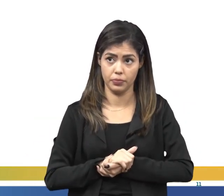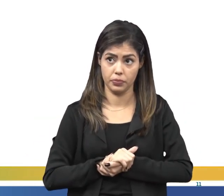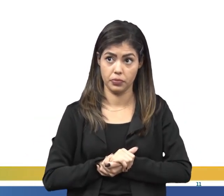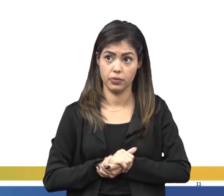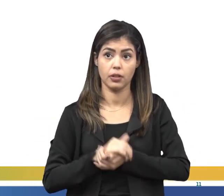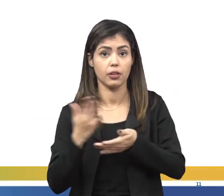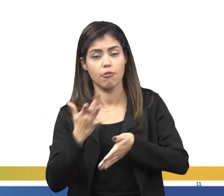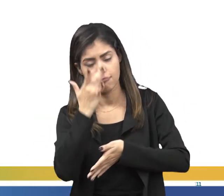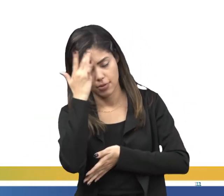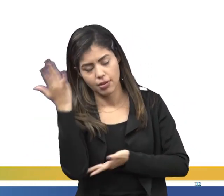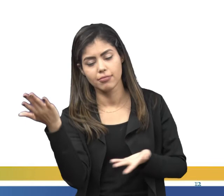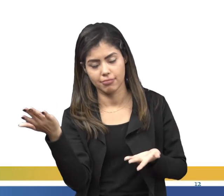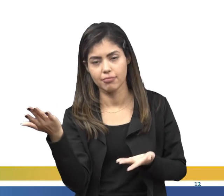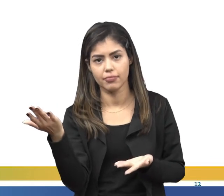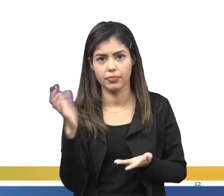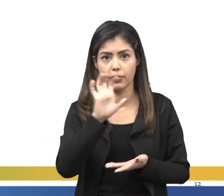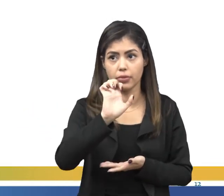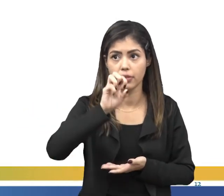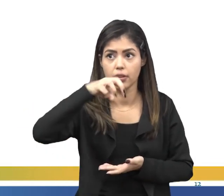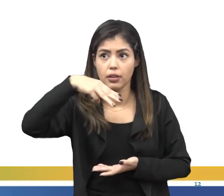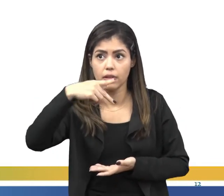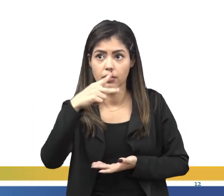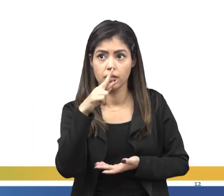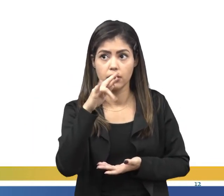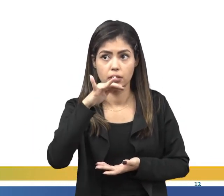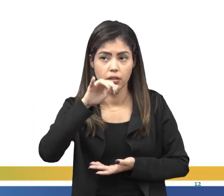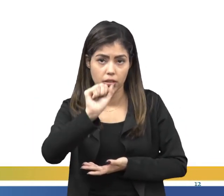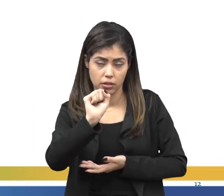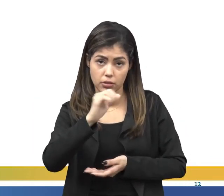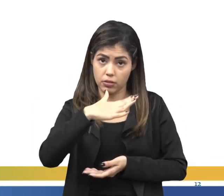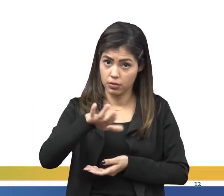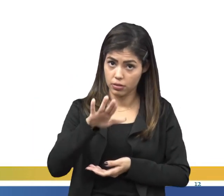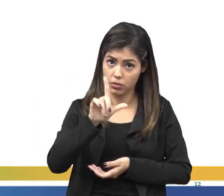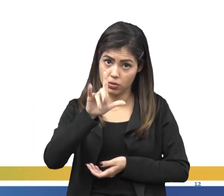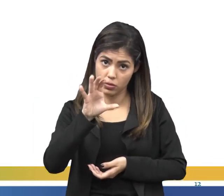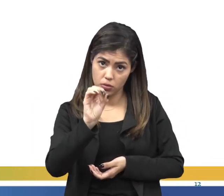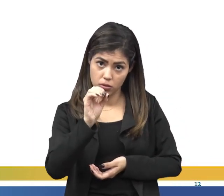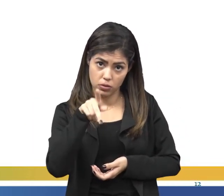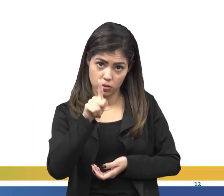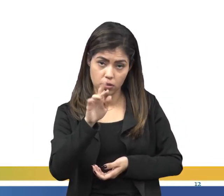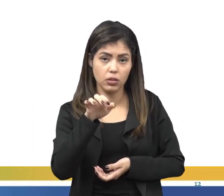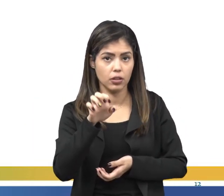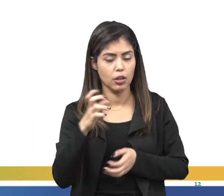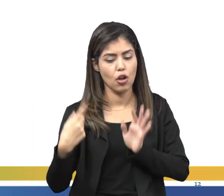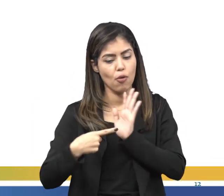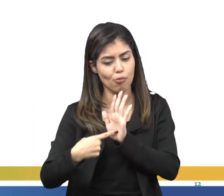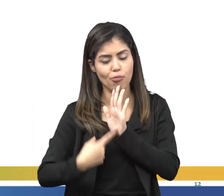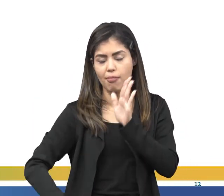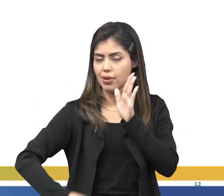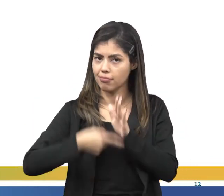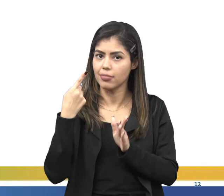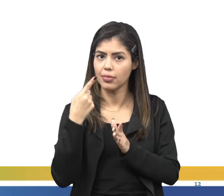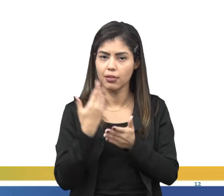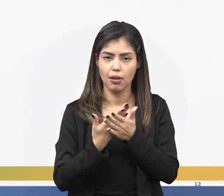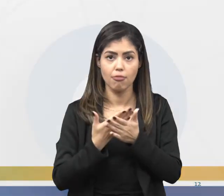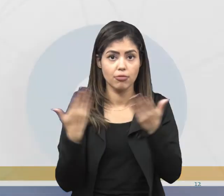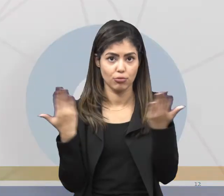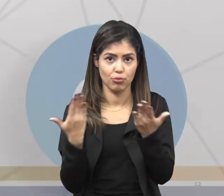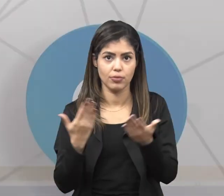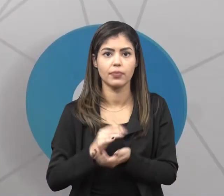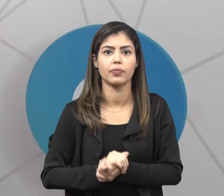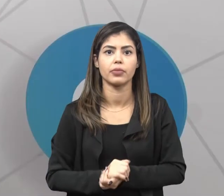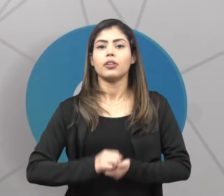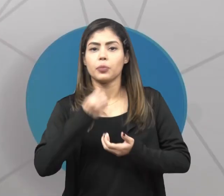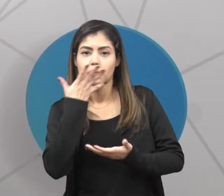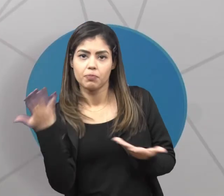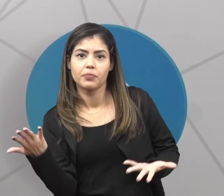...também muito fácil. Empirismo, de John Locke, foi um dos primeiros pontos que nós abordamos em nossa aula de hoje. Bom,